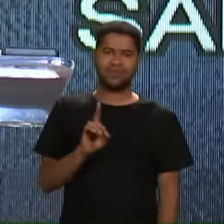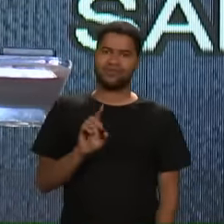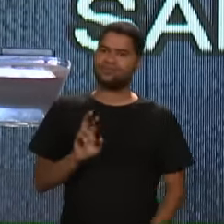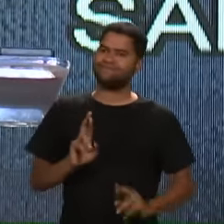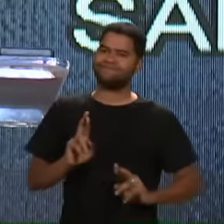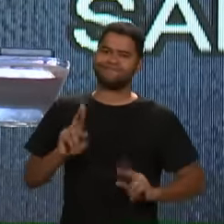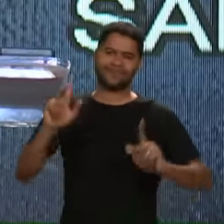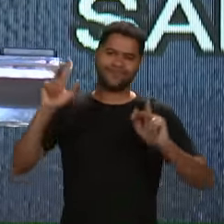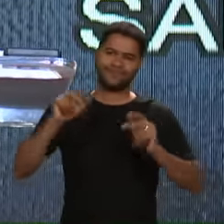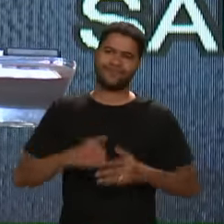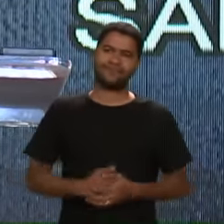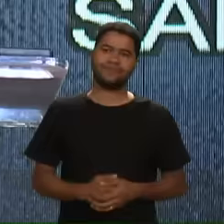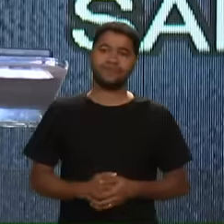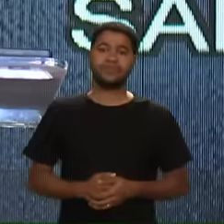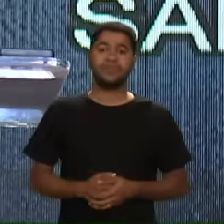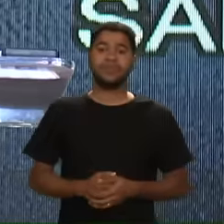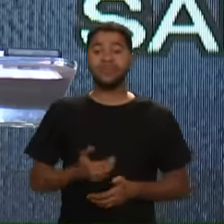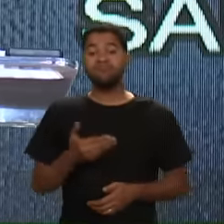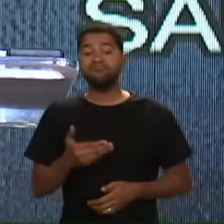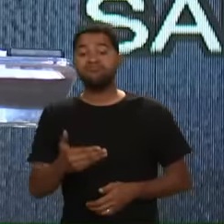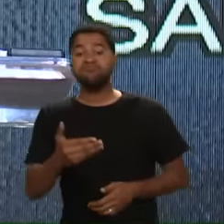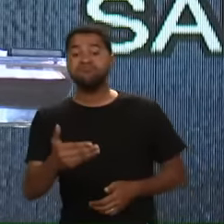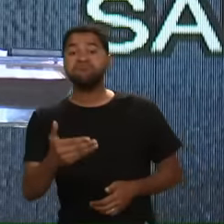diferente E o amanhã?